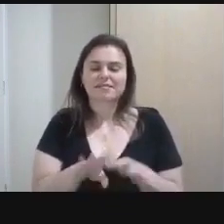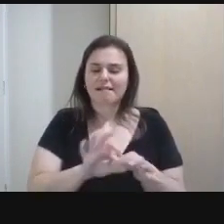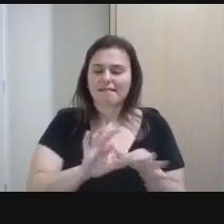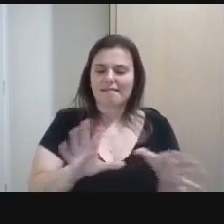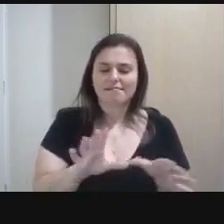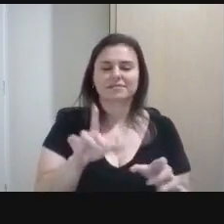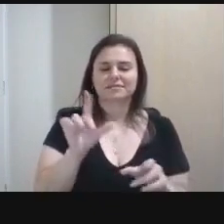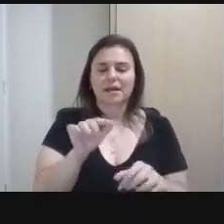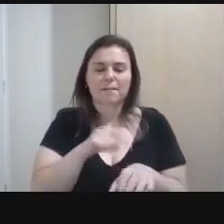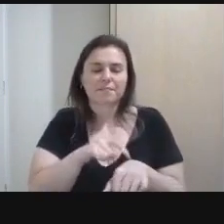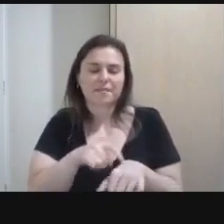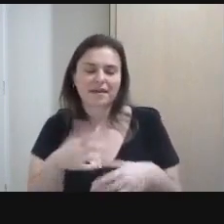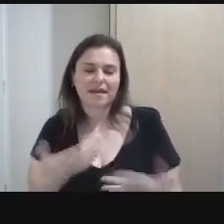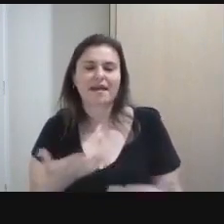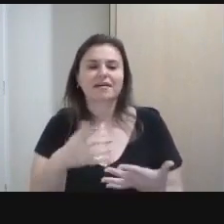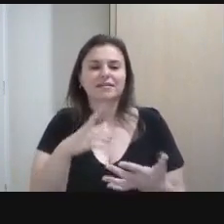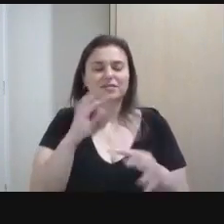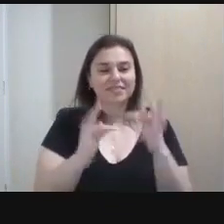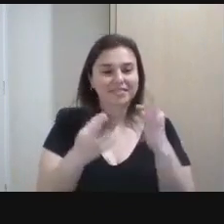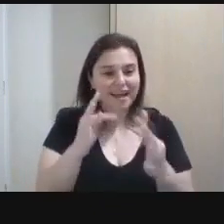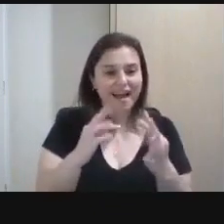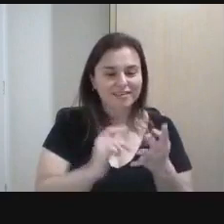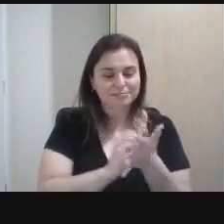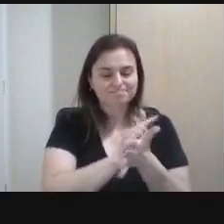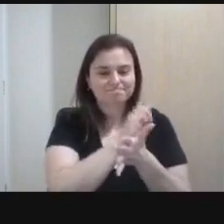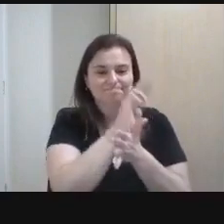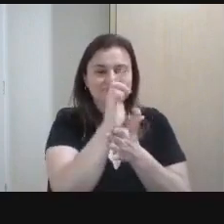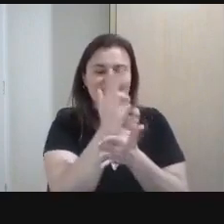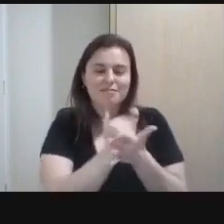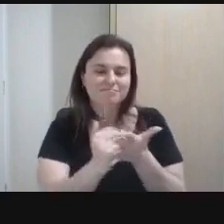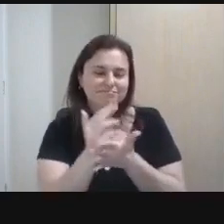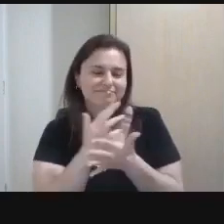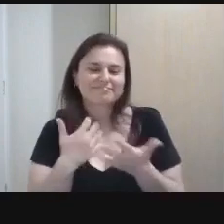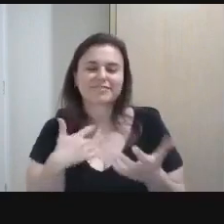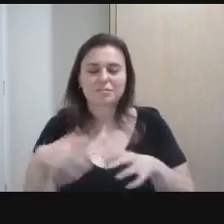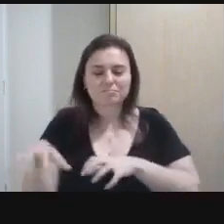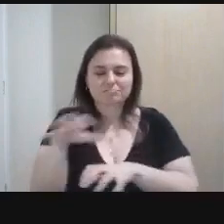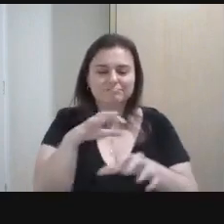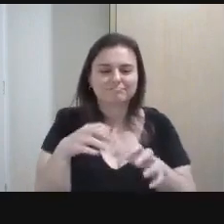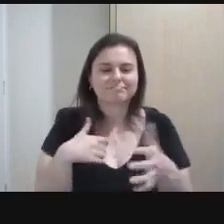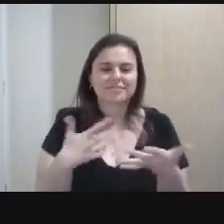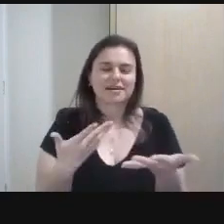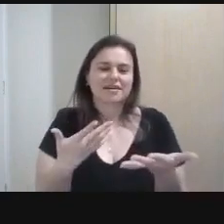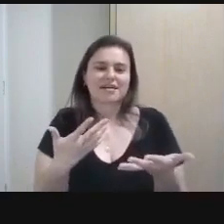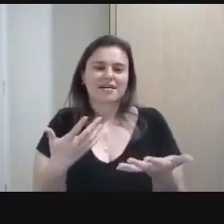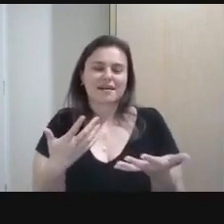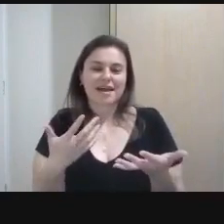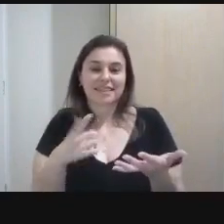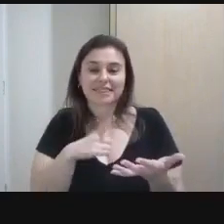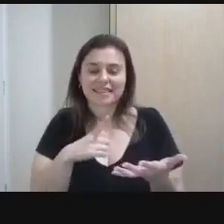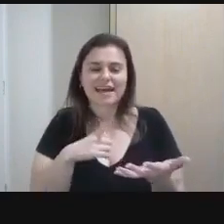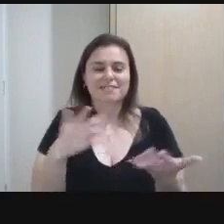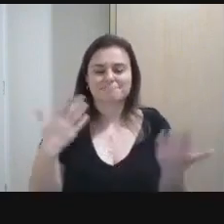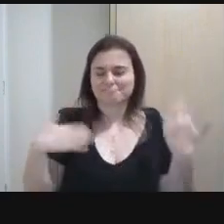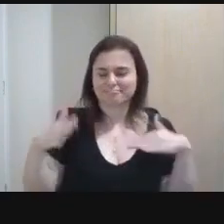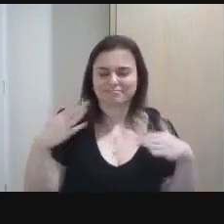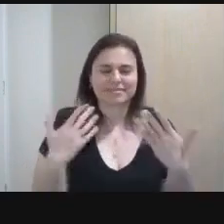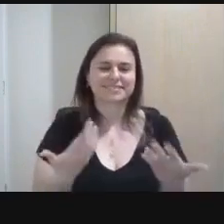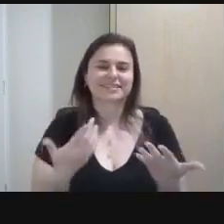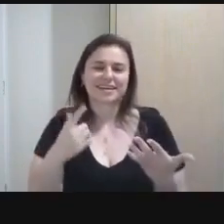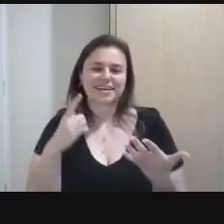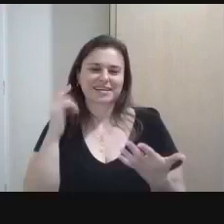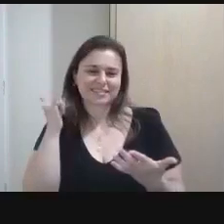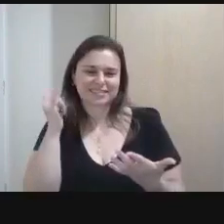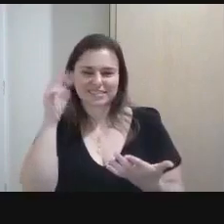Cursos técnicos Diversas áreas Beleza Bem-estar Turismo Hotelaria Lazer Com narração de história